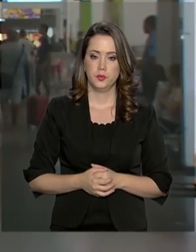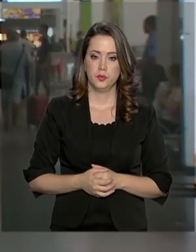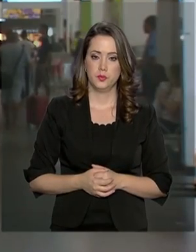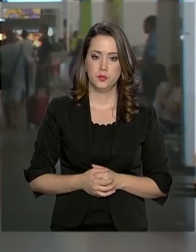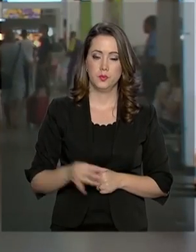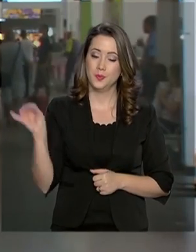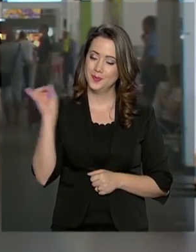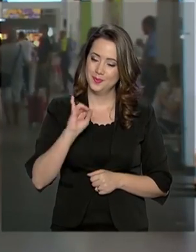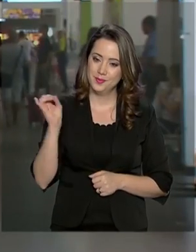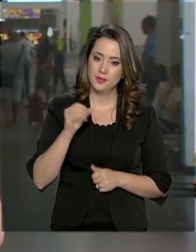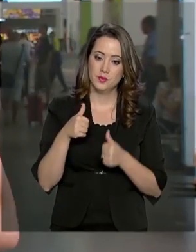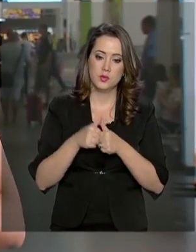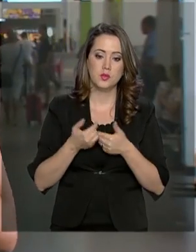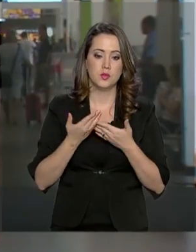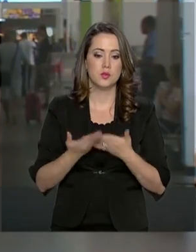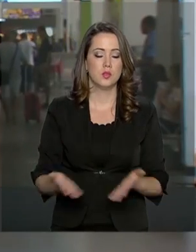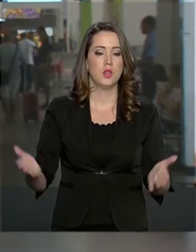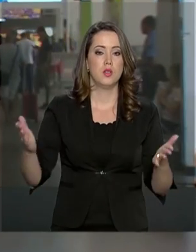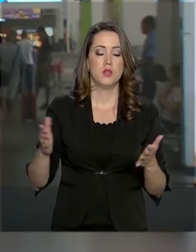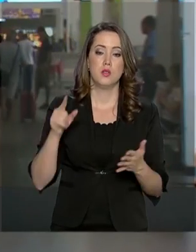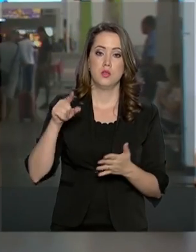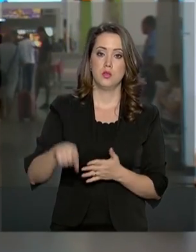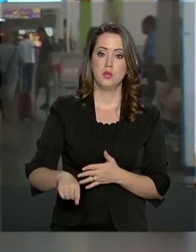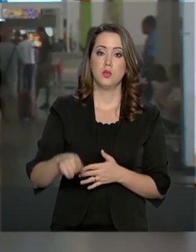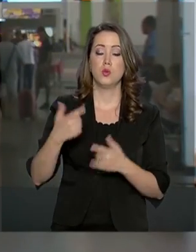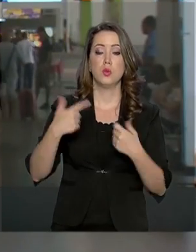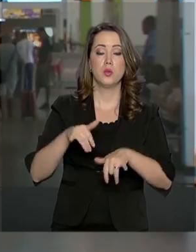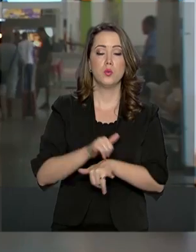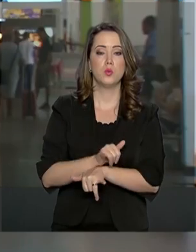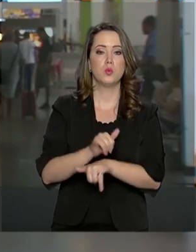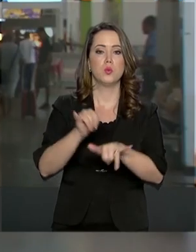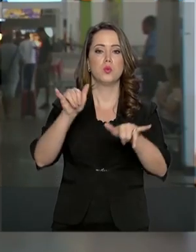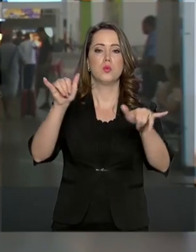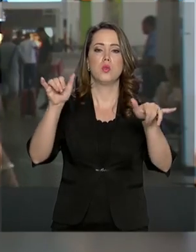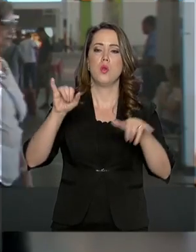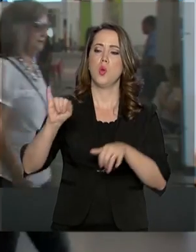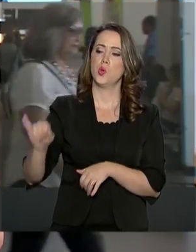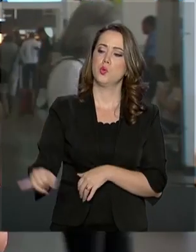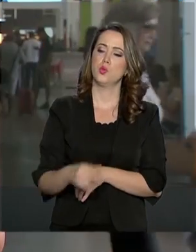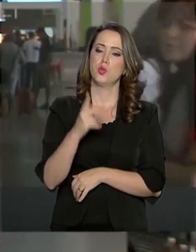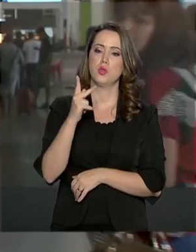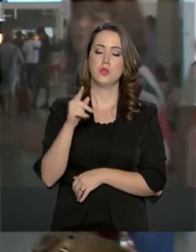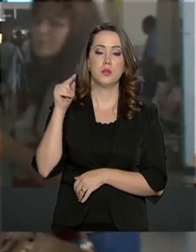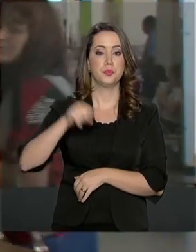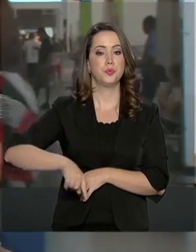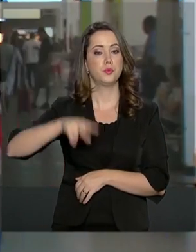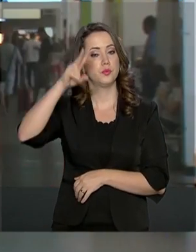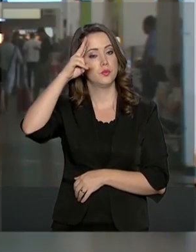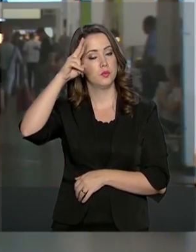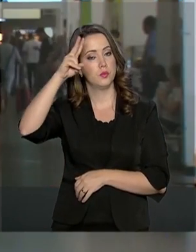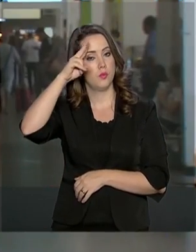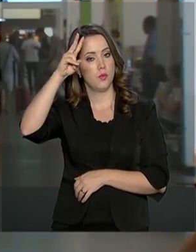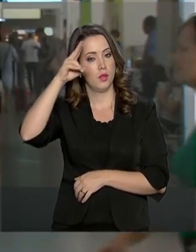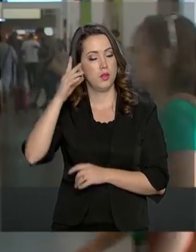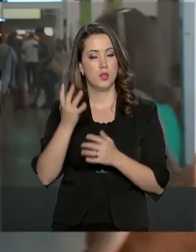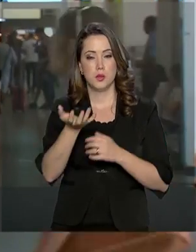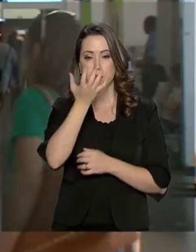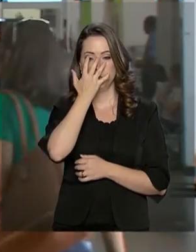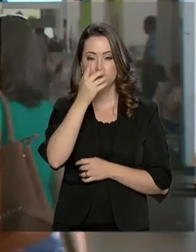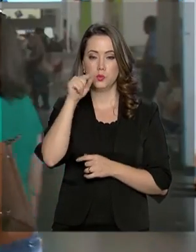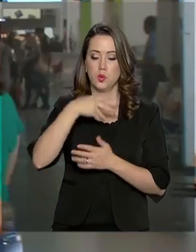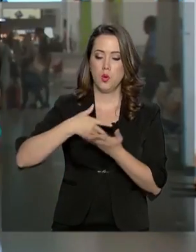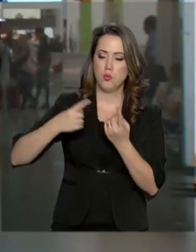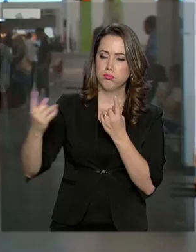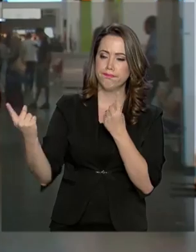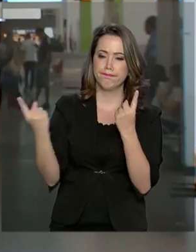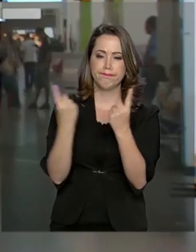Olá, eu estou no aeroporto internacional de Brasília, o aeroporto JK. E nessa segunda-feira de Carnaval, o movimento por aqui